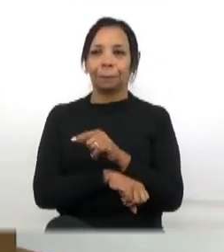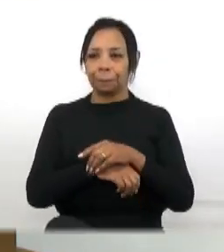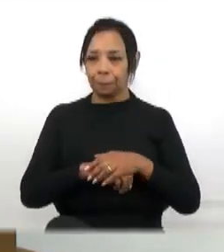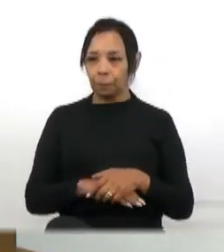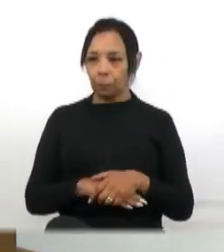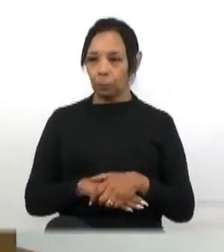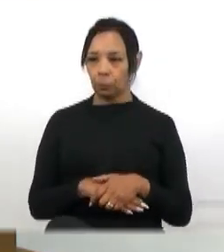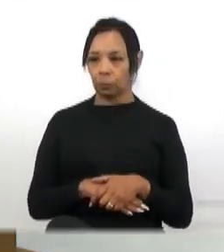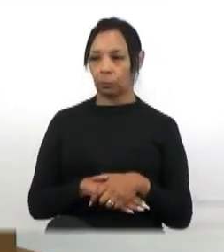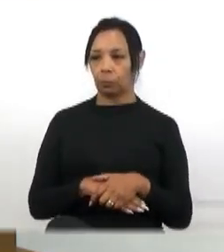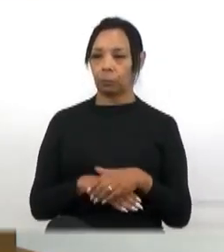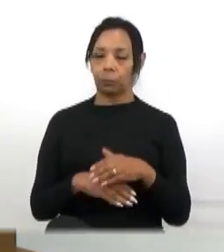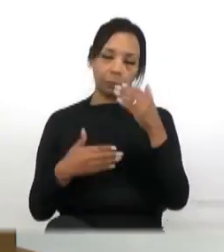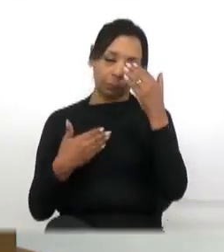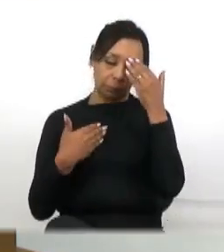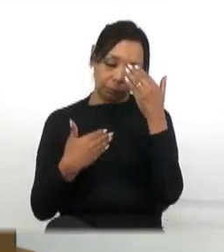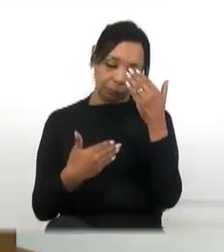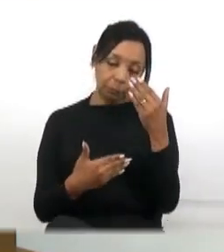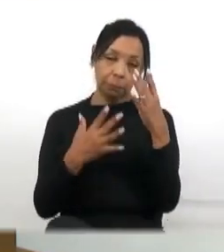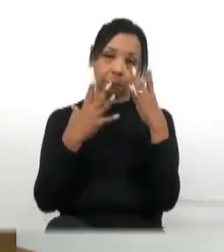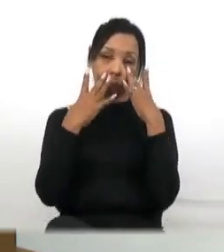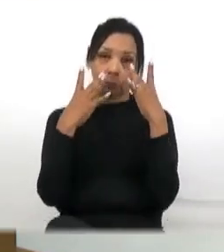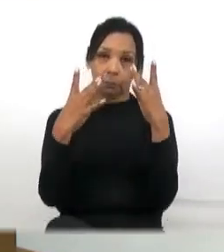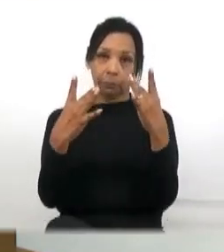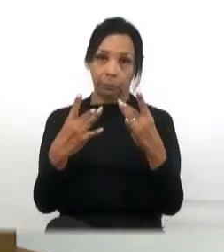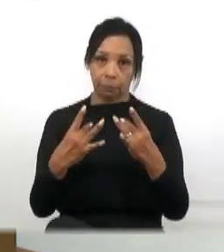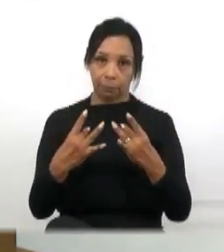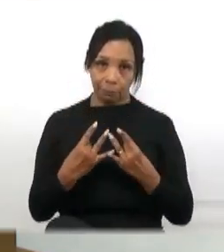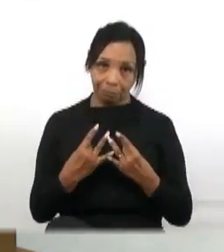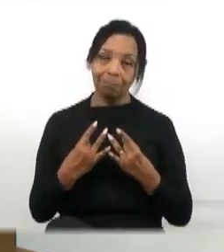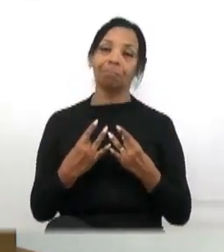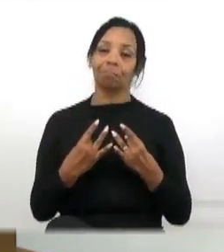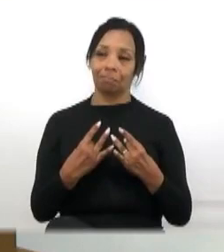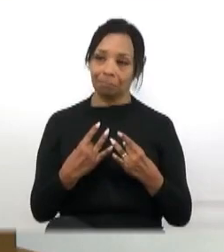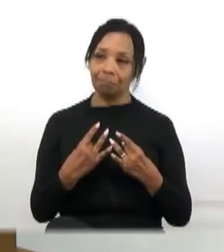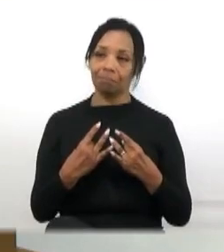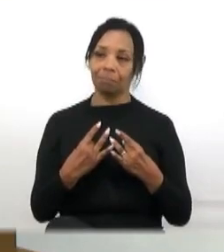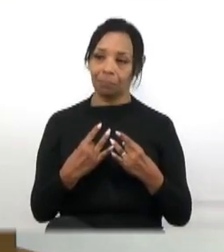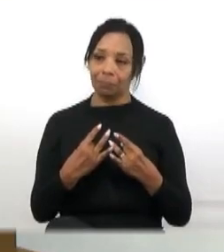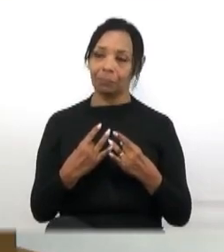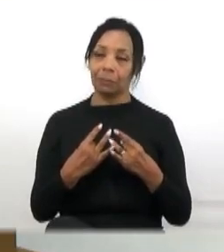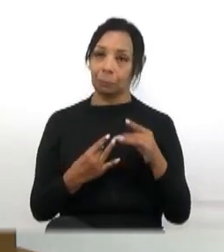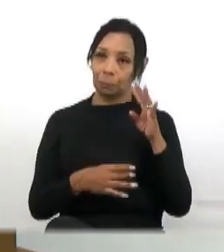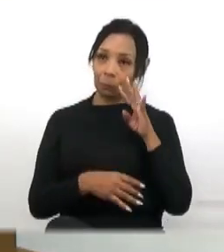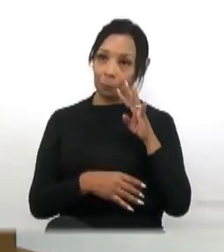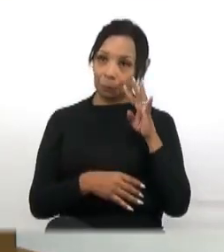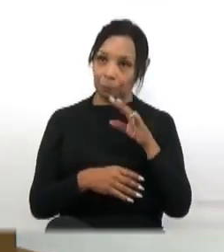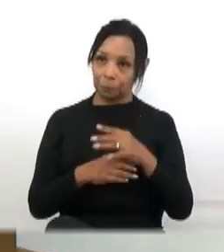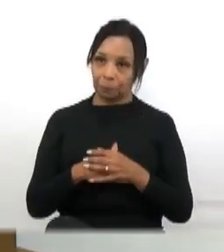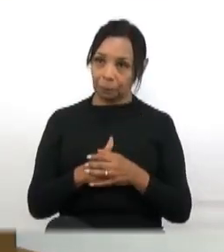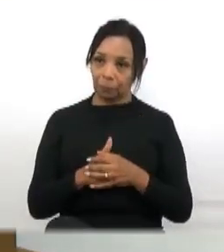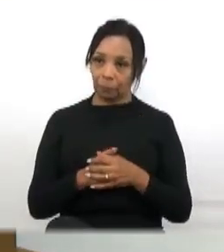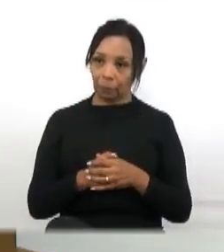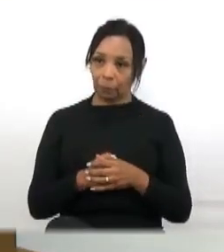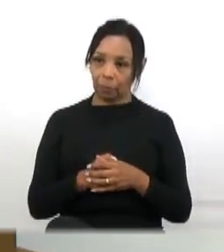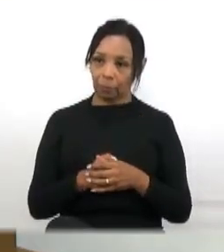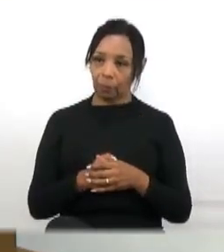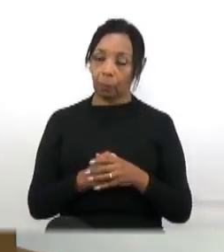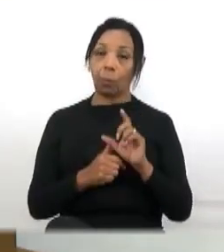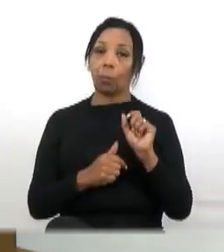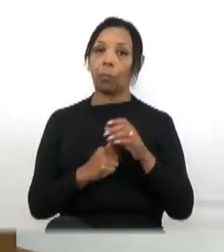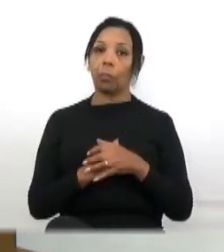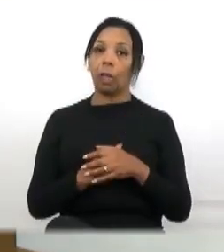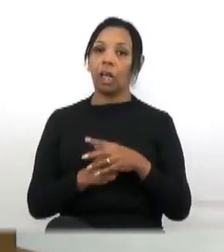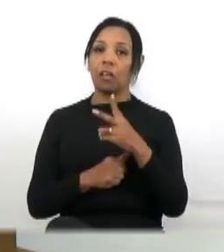pela atenção, todos atentos à minha fala aí, é bacana isso, é falando só de quase 20 milhões,